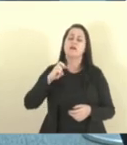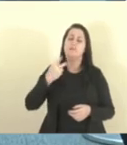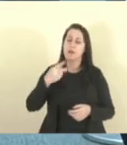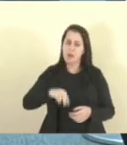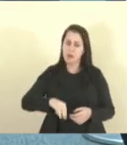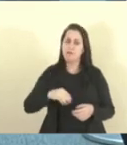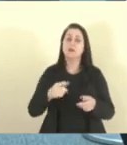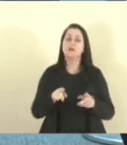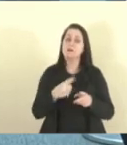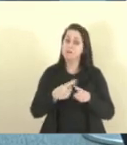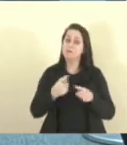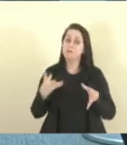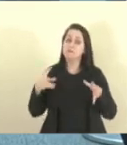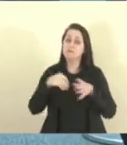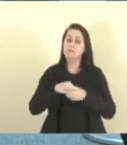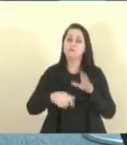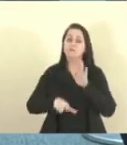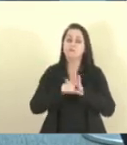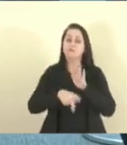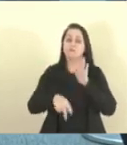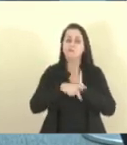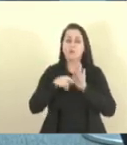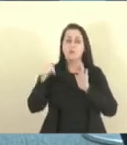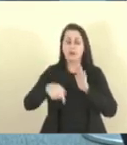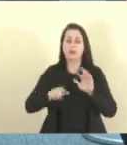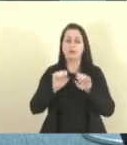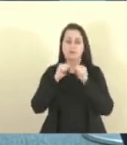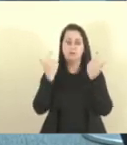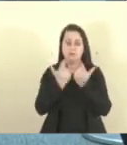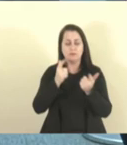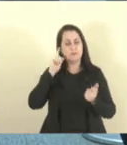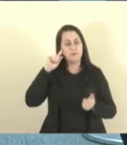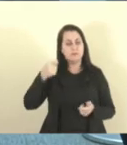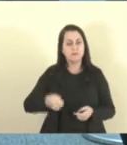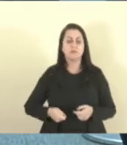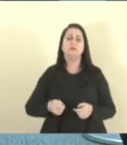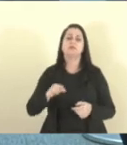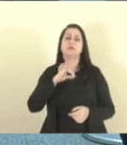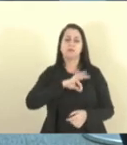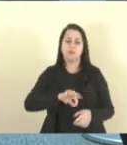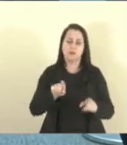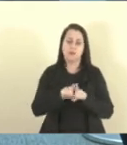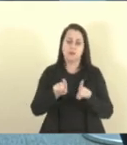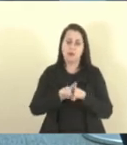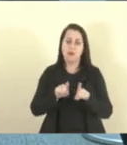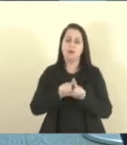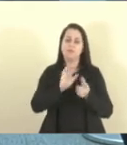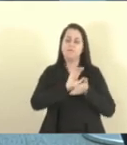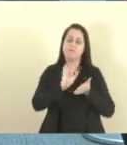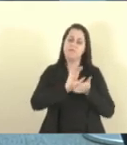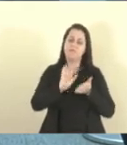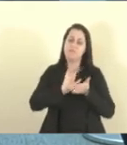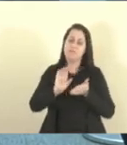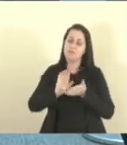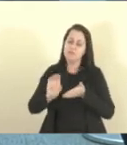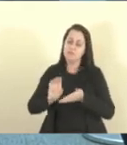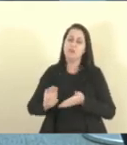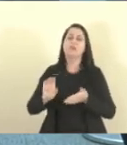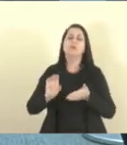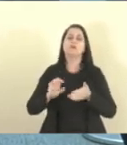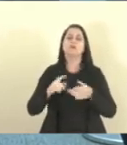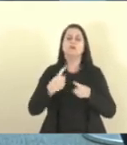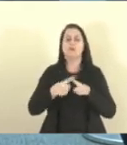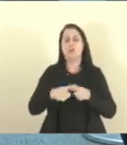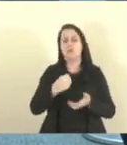sejam incluídos em lei própria, encaminhados para essa casa, para poder receber também as gratificações dos agentes de